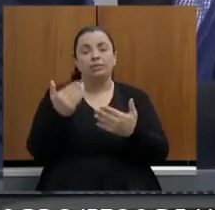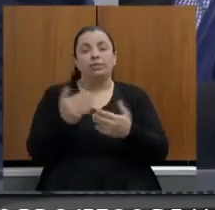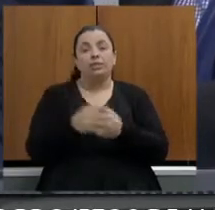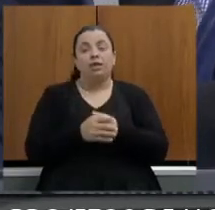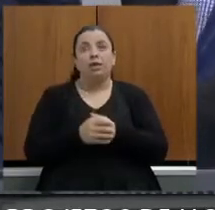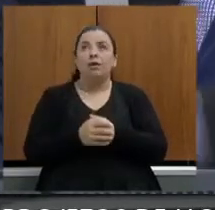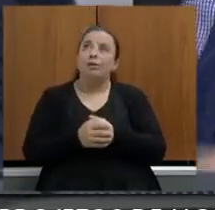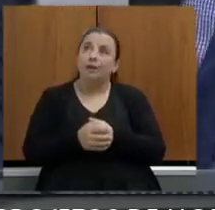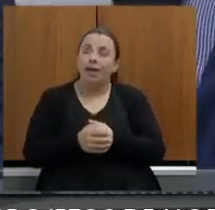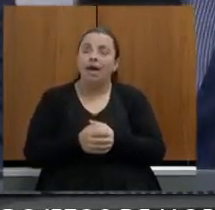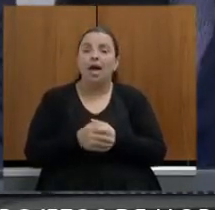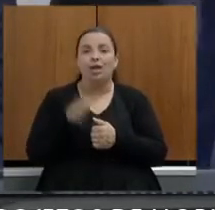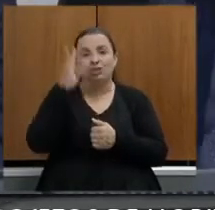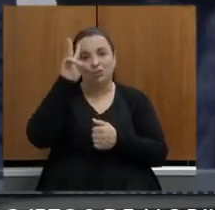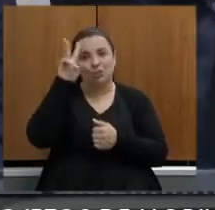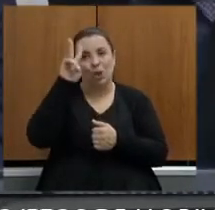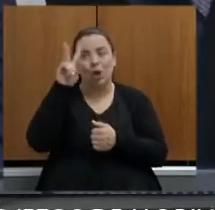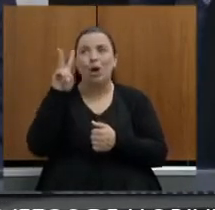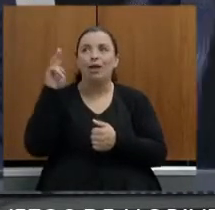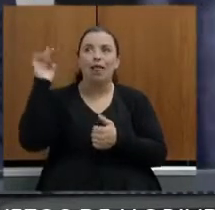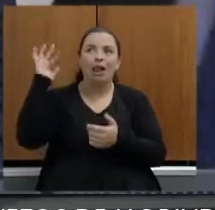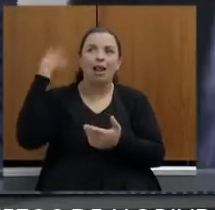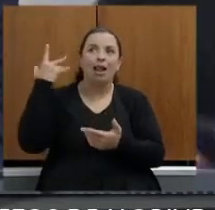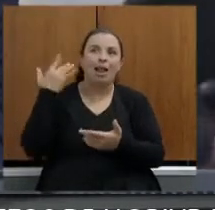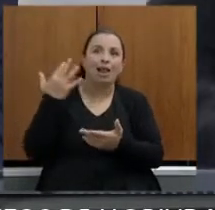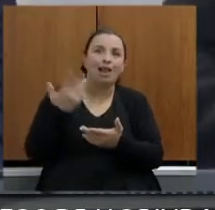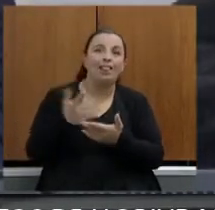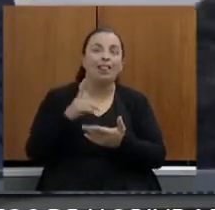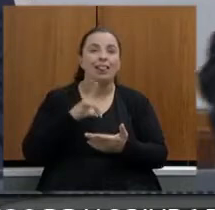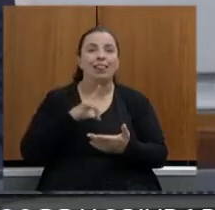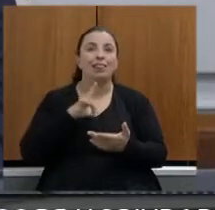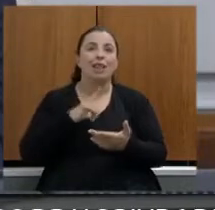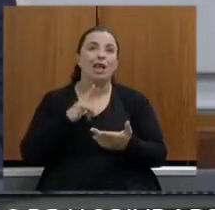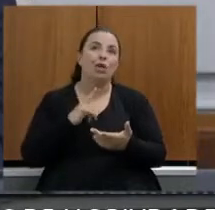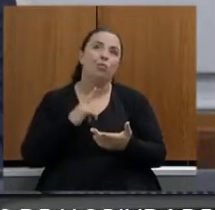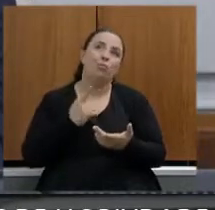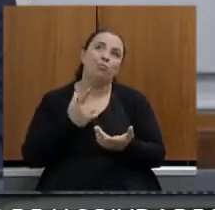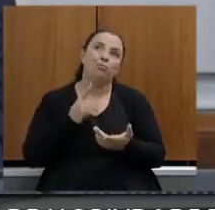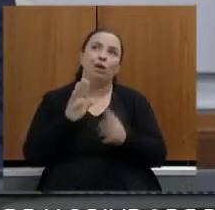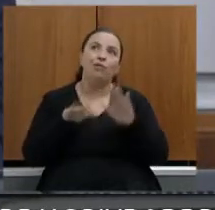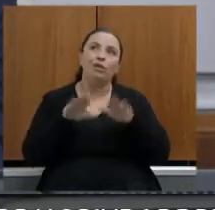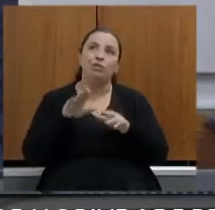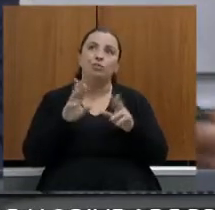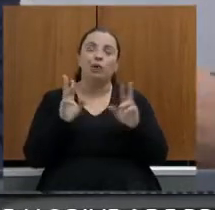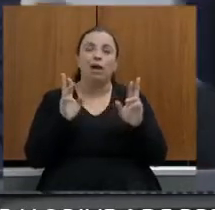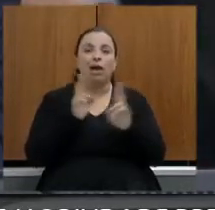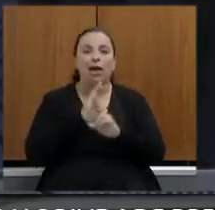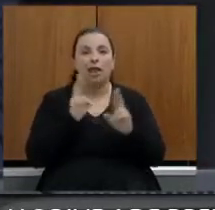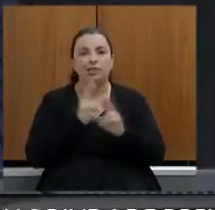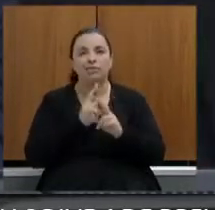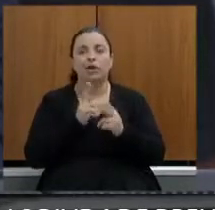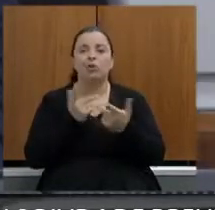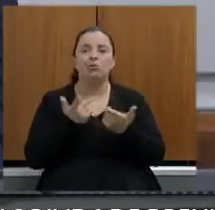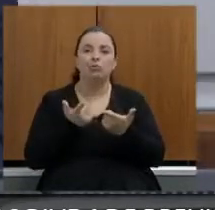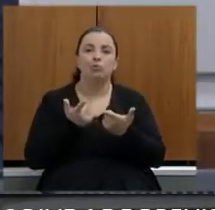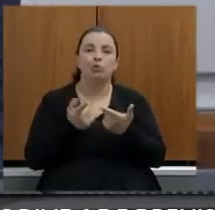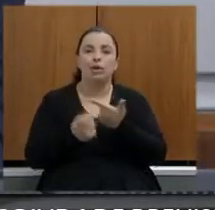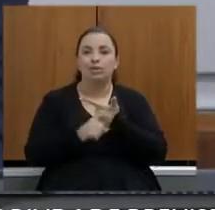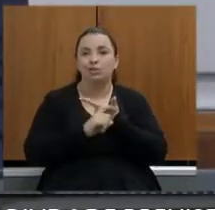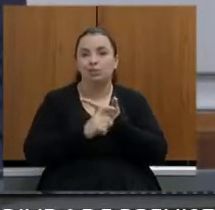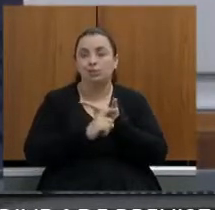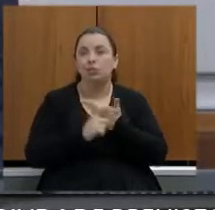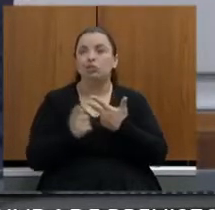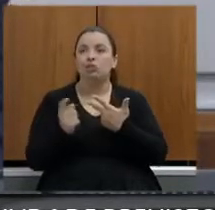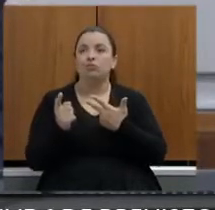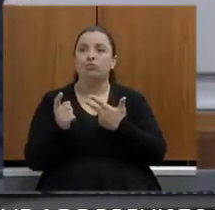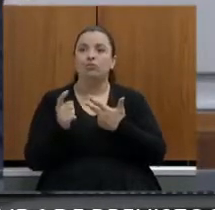historicamente sempre há uma relação pode haver uma relação entre executivo e Ministério Público às vezes de